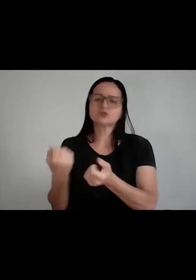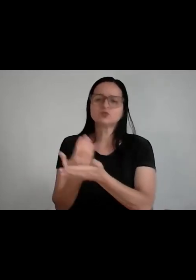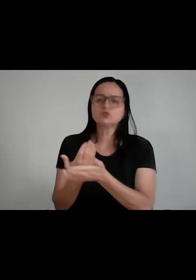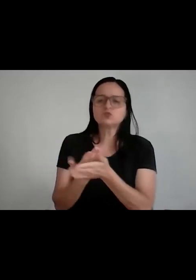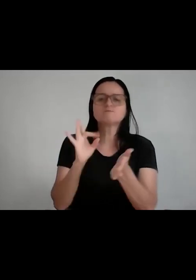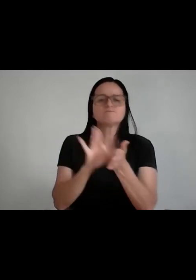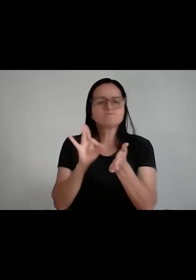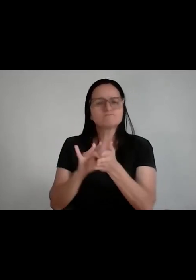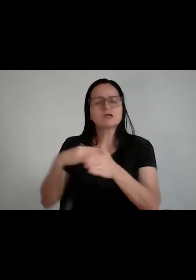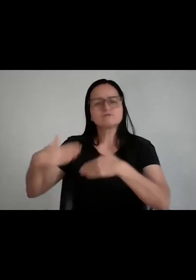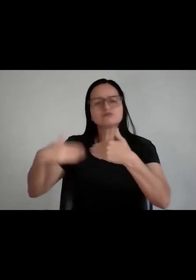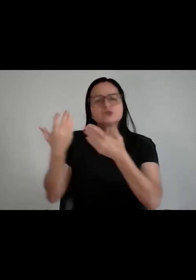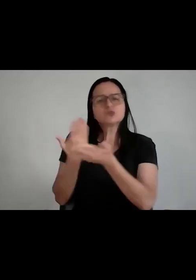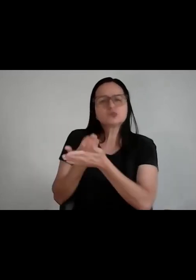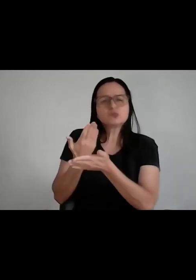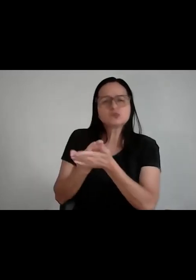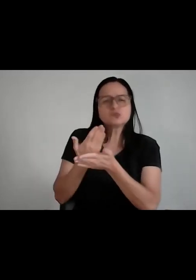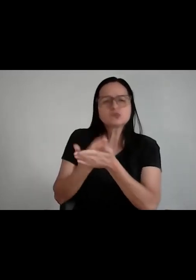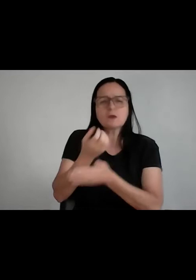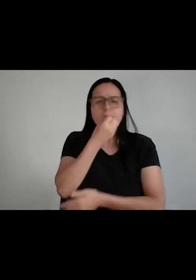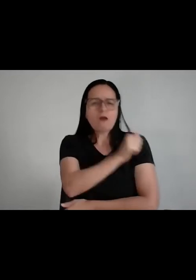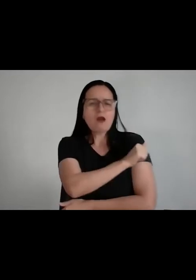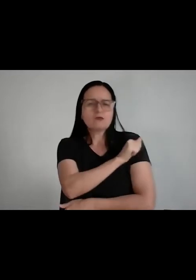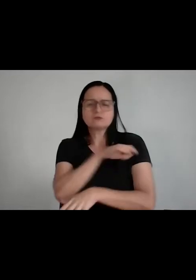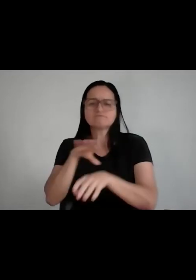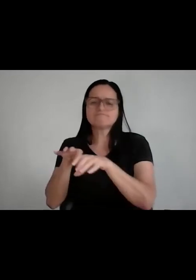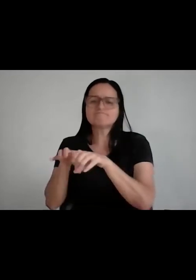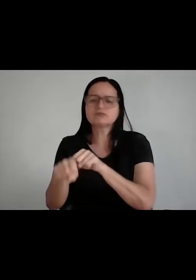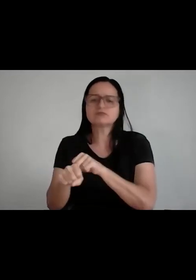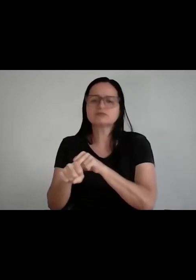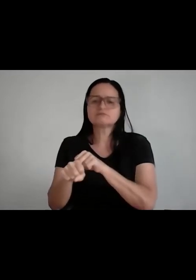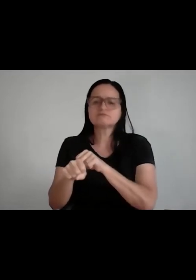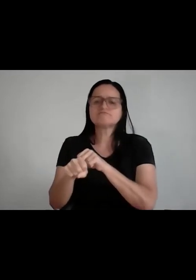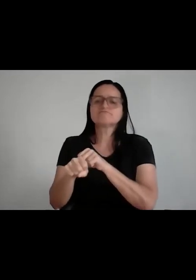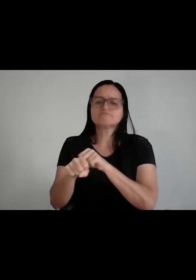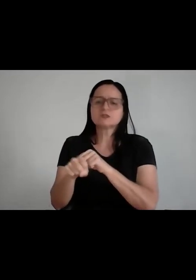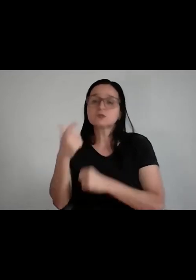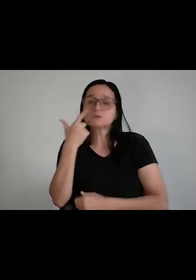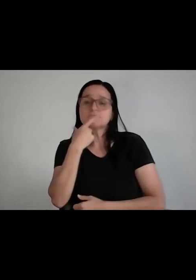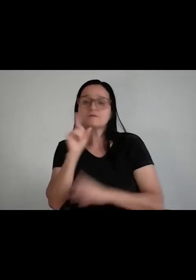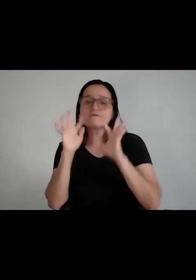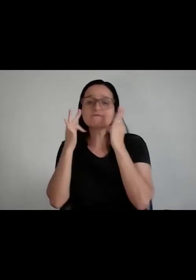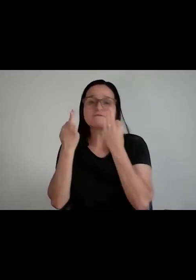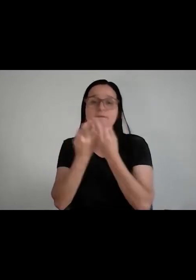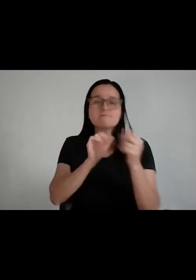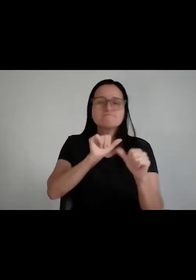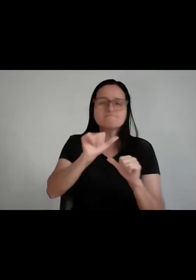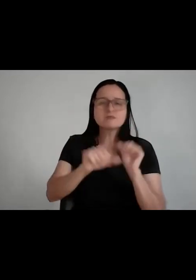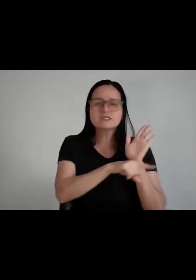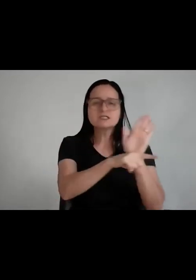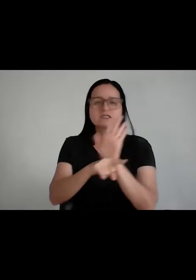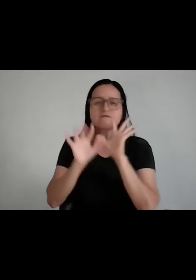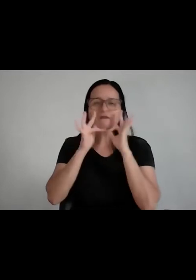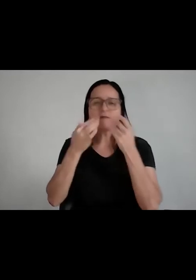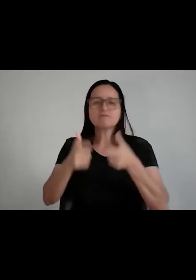um bom aluno, me graduar e aí, a partir daí, eu levar minha família inteira para a classe média. Um aluno